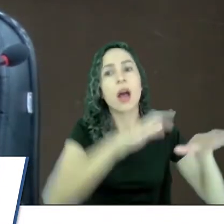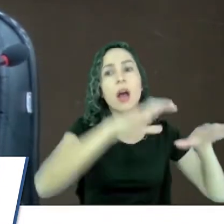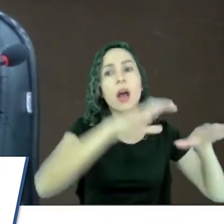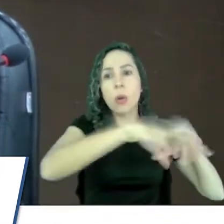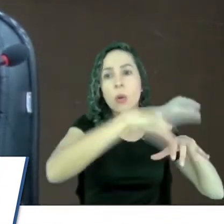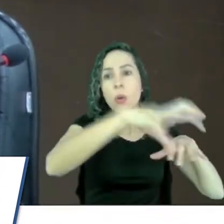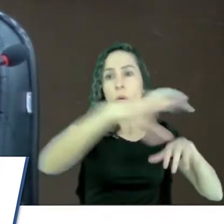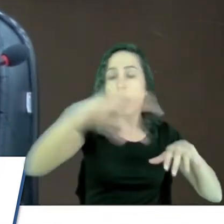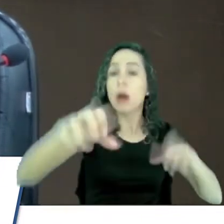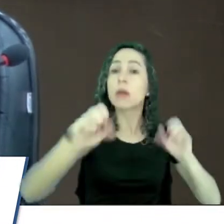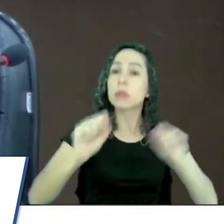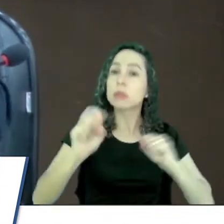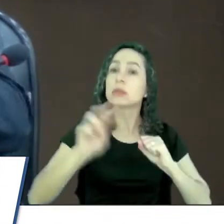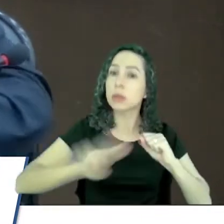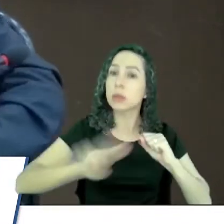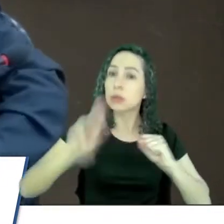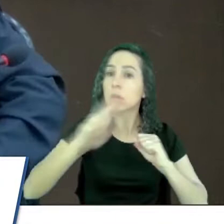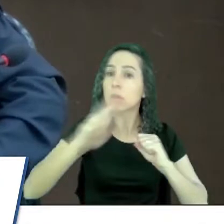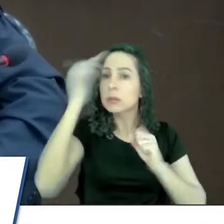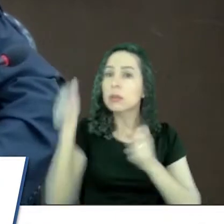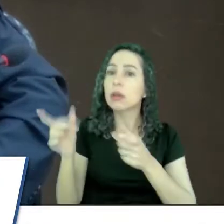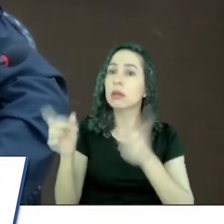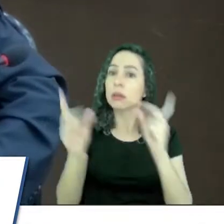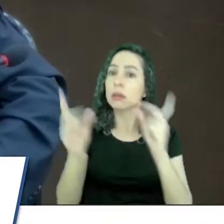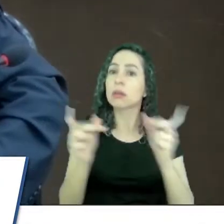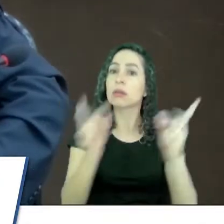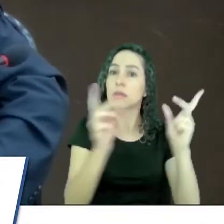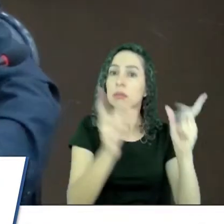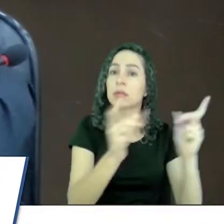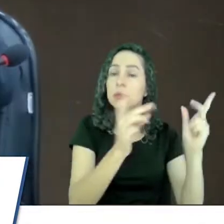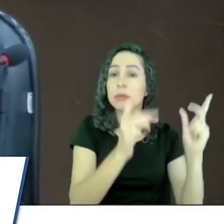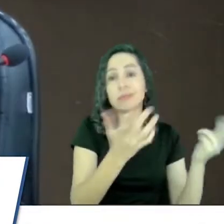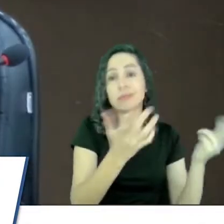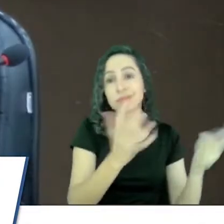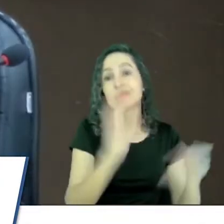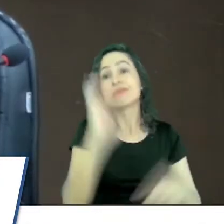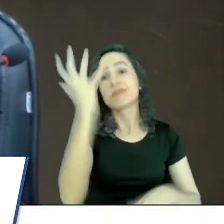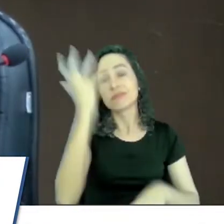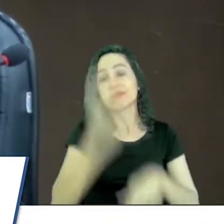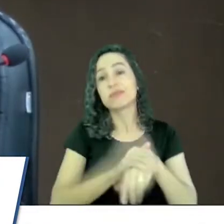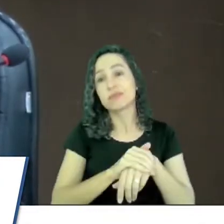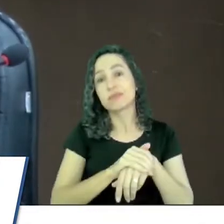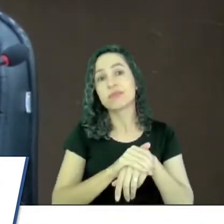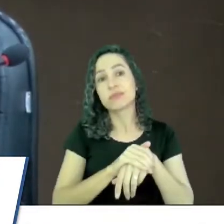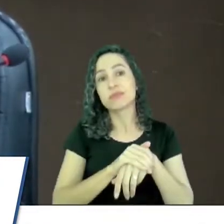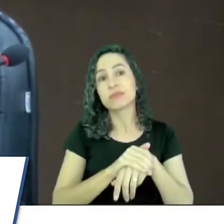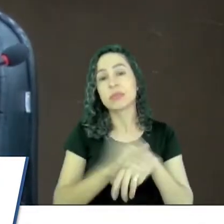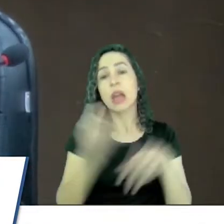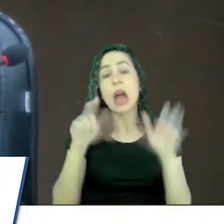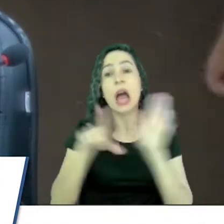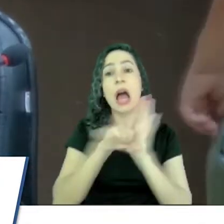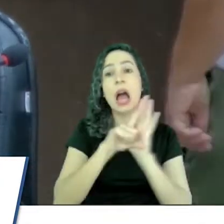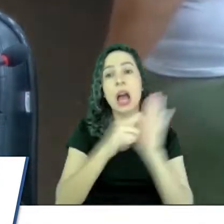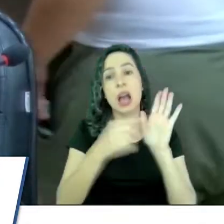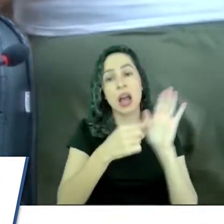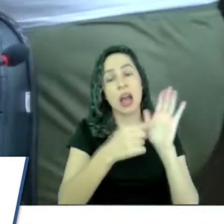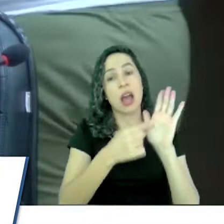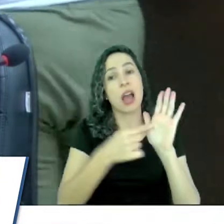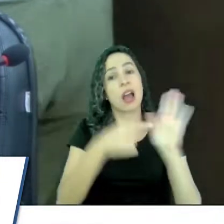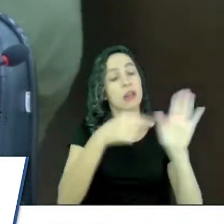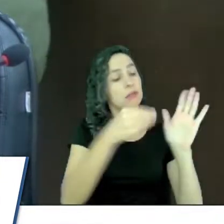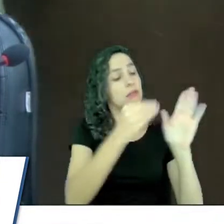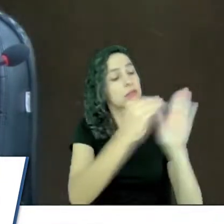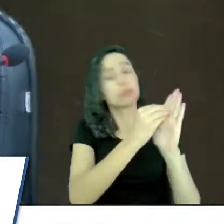ambulantes, é que causa tudo isso. A última lei que foi criada nessa cidade